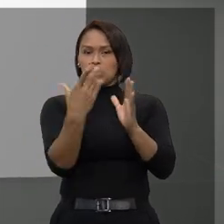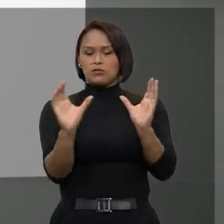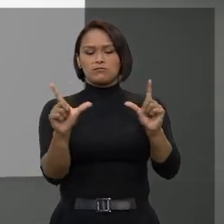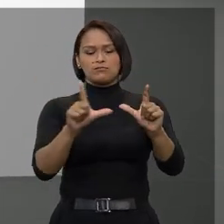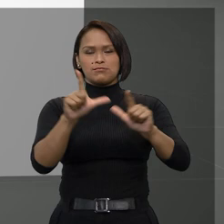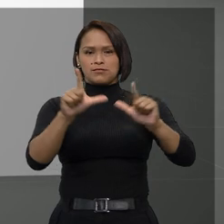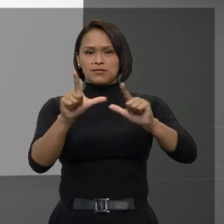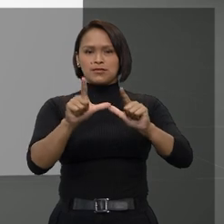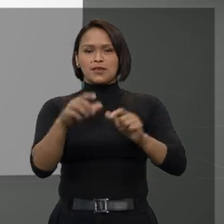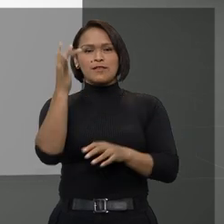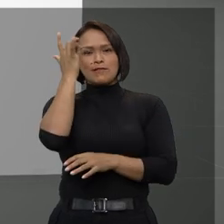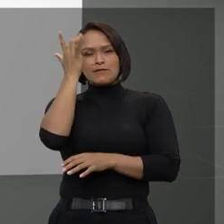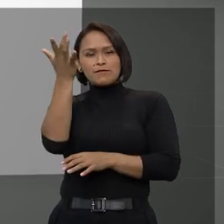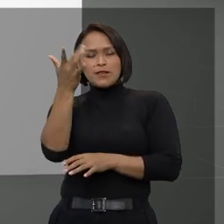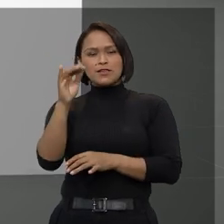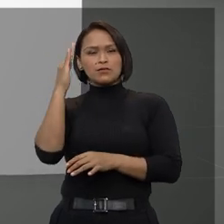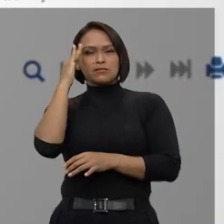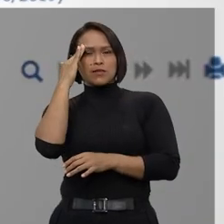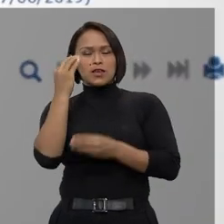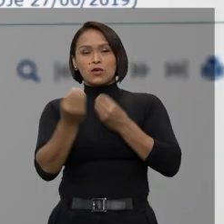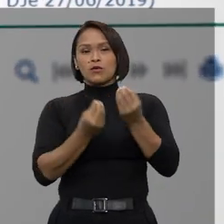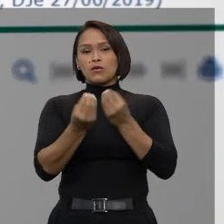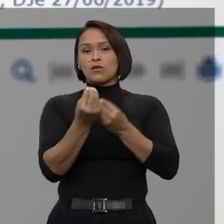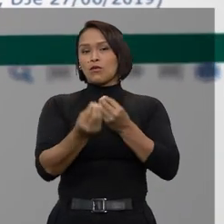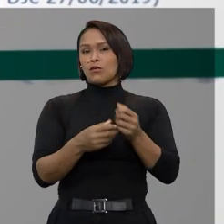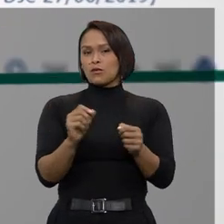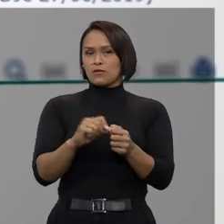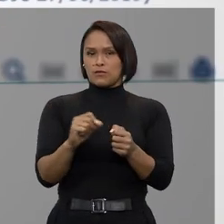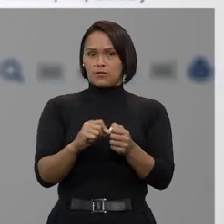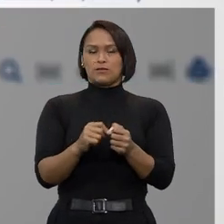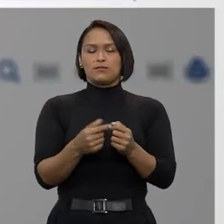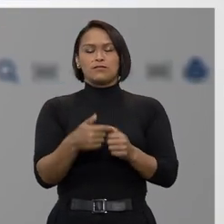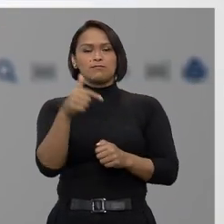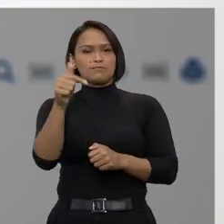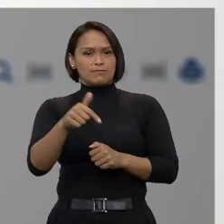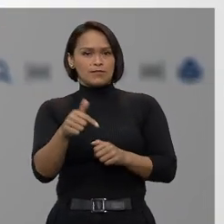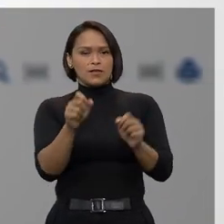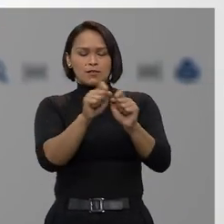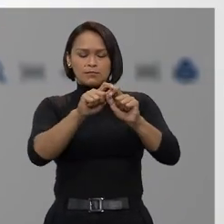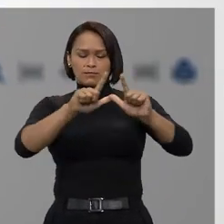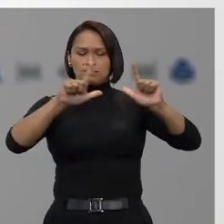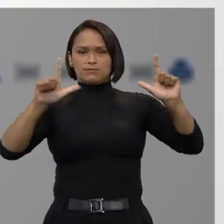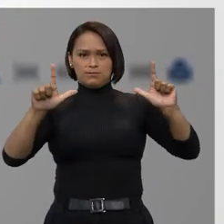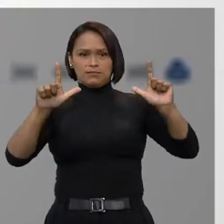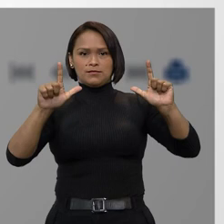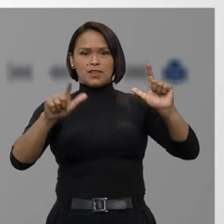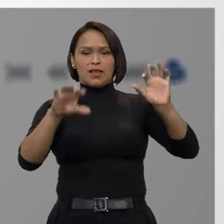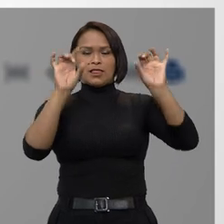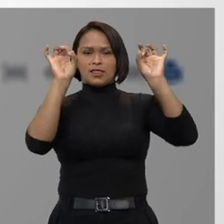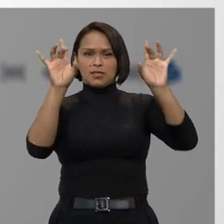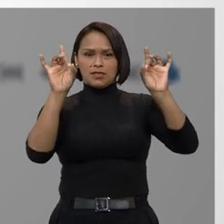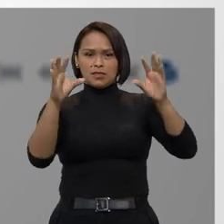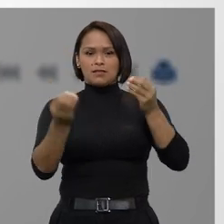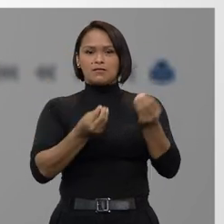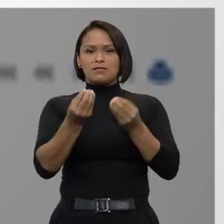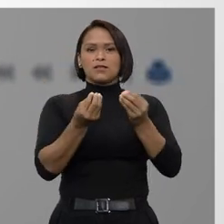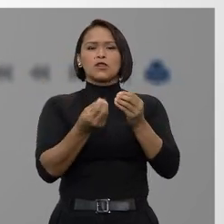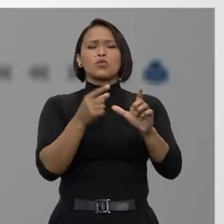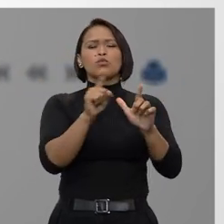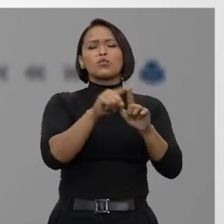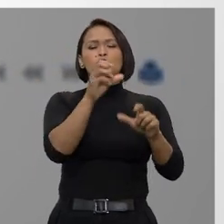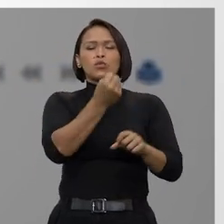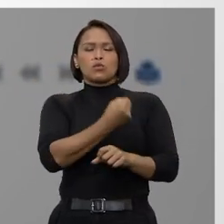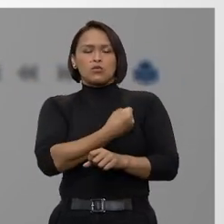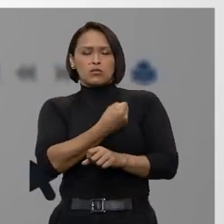um mesmo lugar, facilitando a navegação. Aqui a súmula pesquisada aparece em destaque com a indicação do ramo do